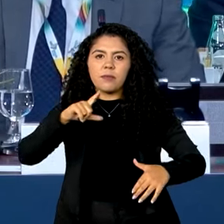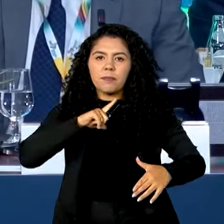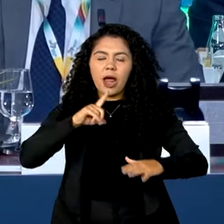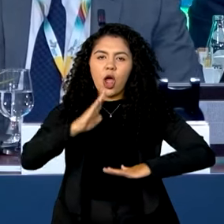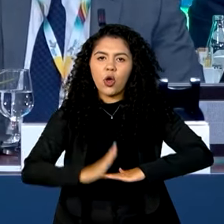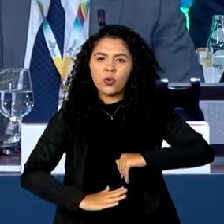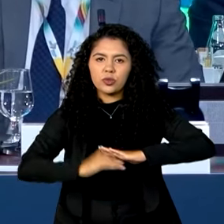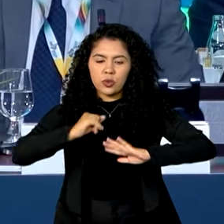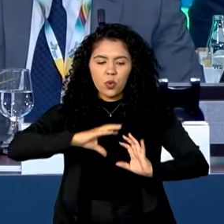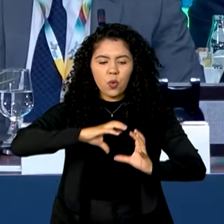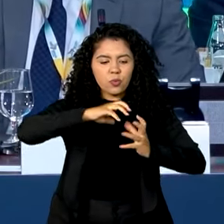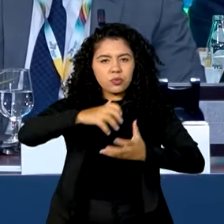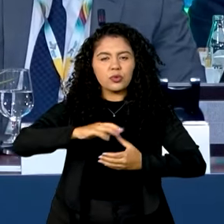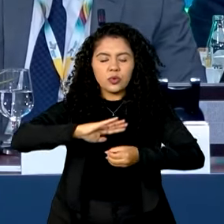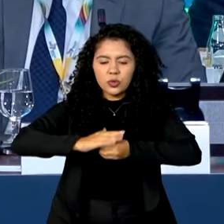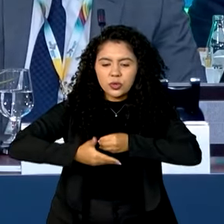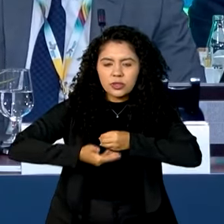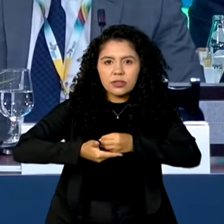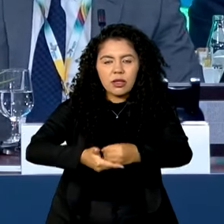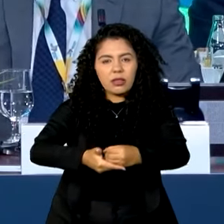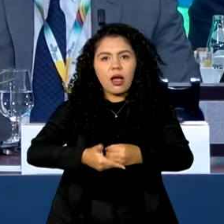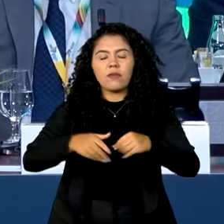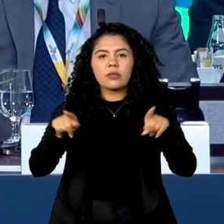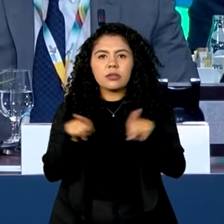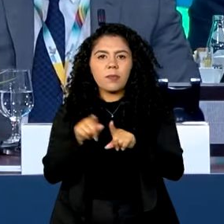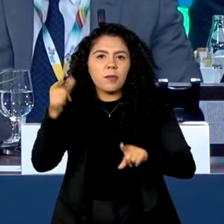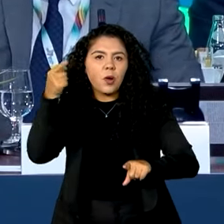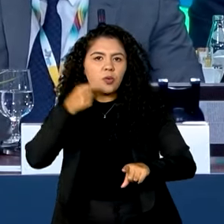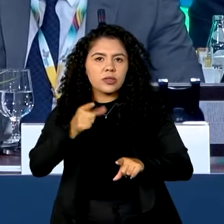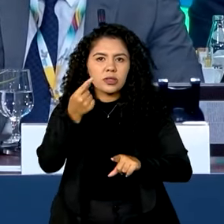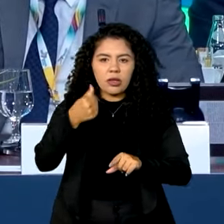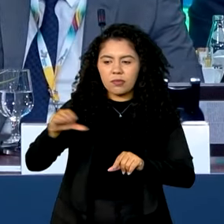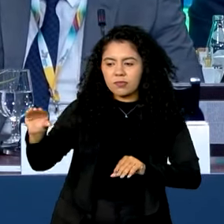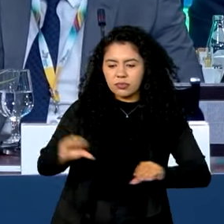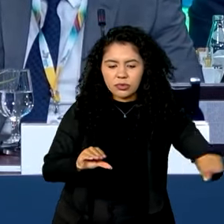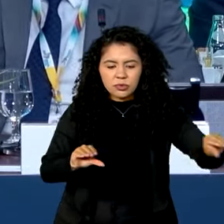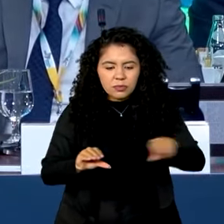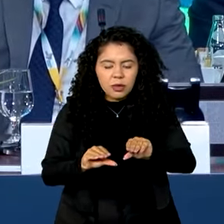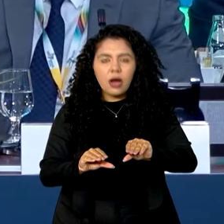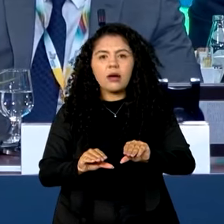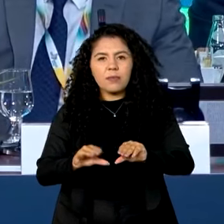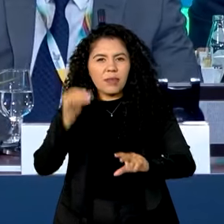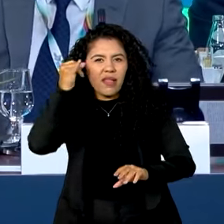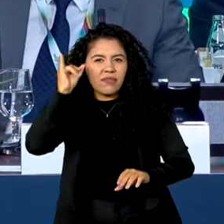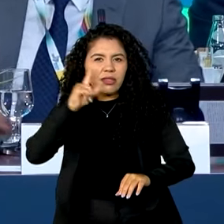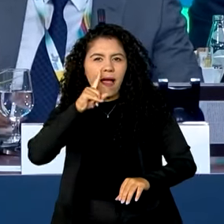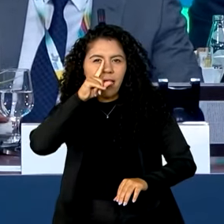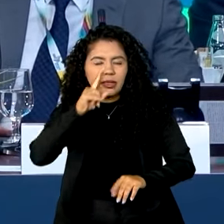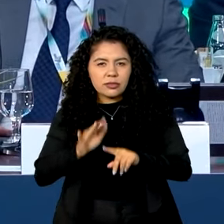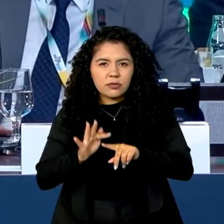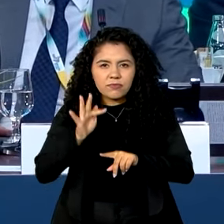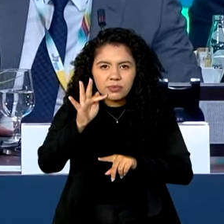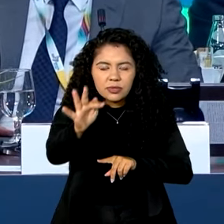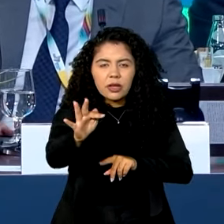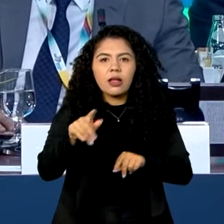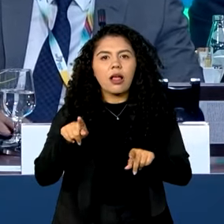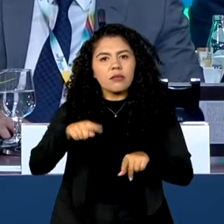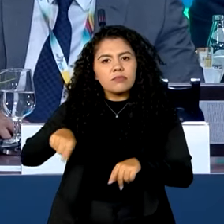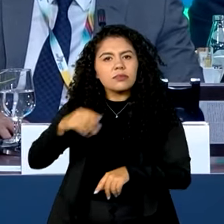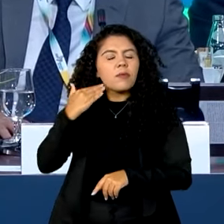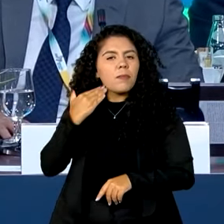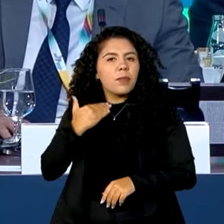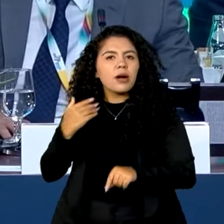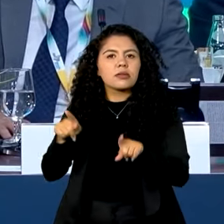Além de oferecer financiamento anticíclico, alavancar recursos e mitigar riscos, eles também contribuem com conhecimento e experiência para